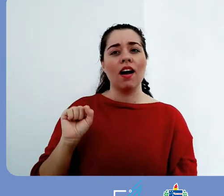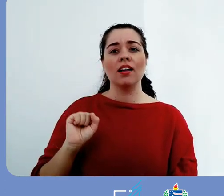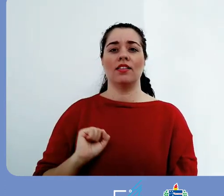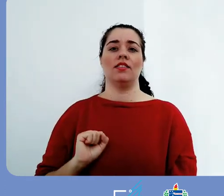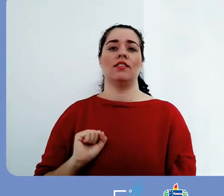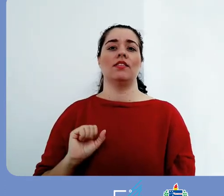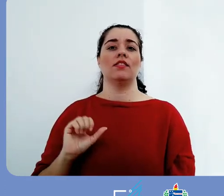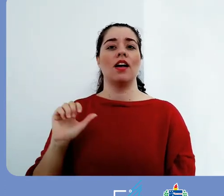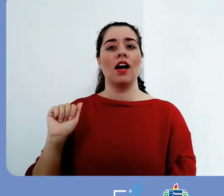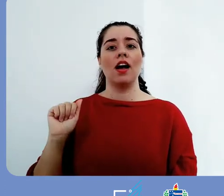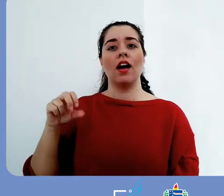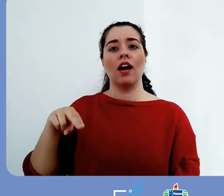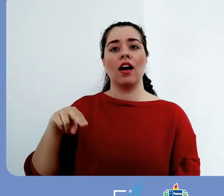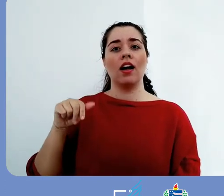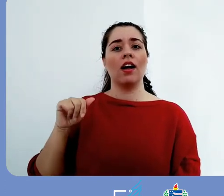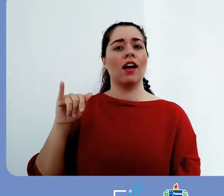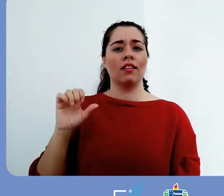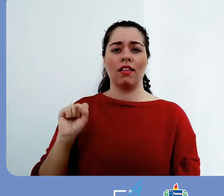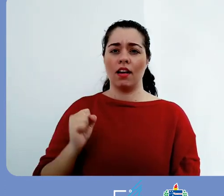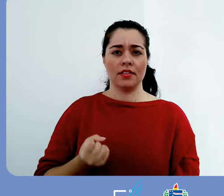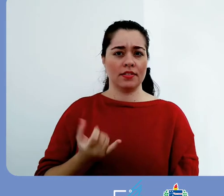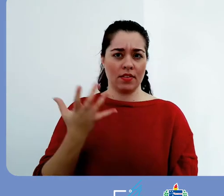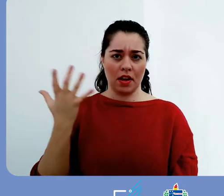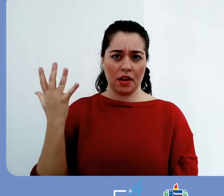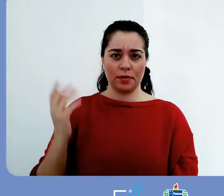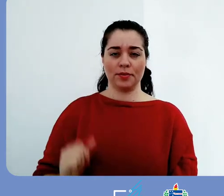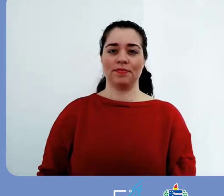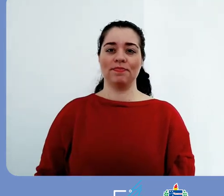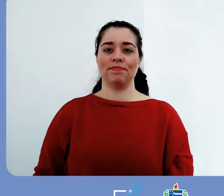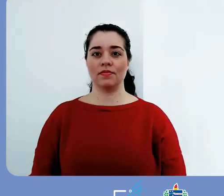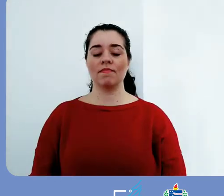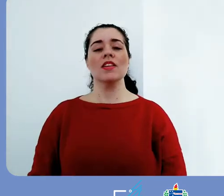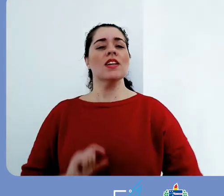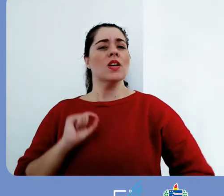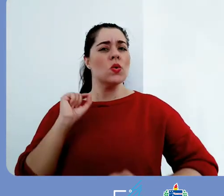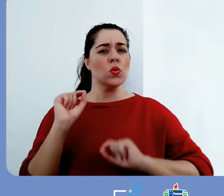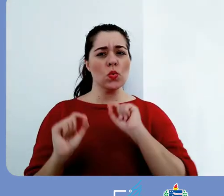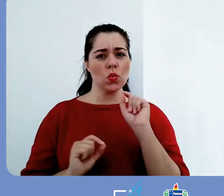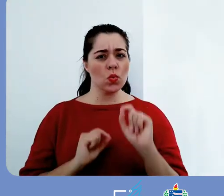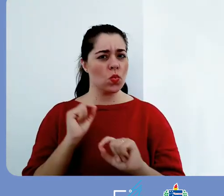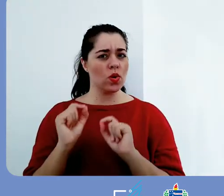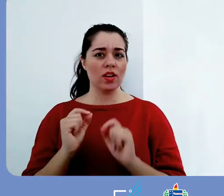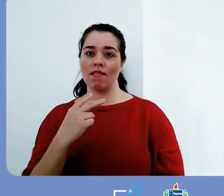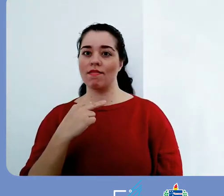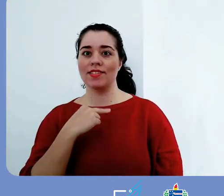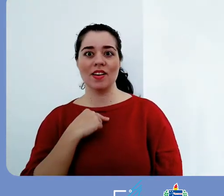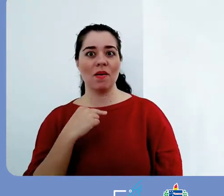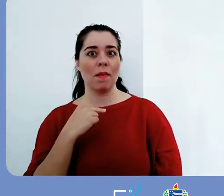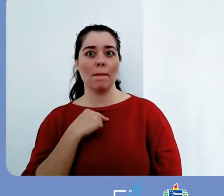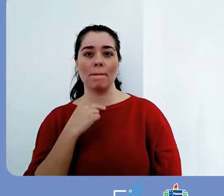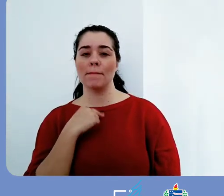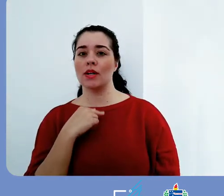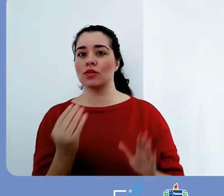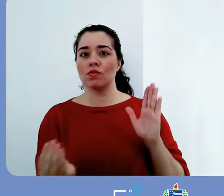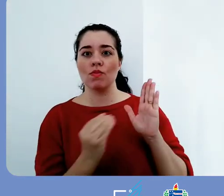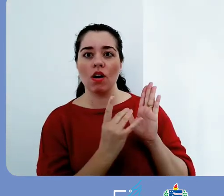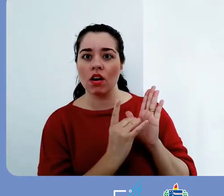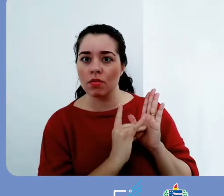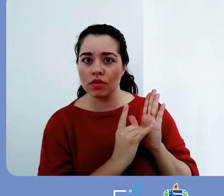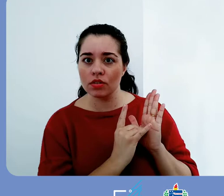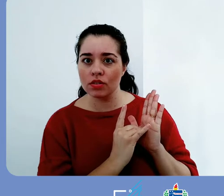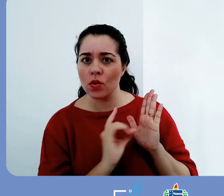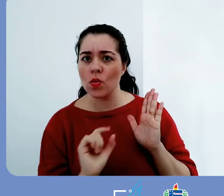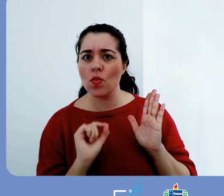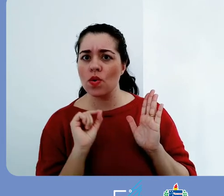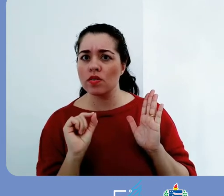anais, entre outras tantas possibilidades. E o que eu não posso publicar no repositório? Você não deve fazer no